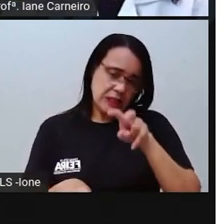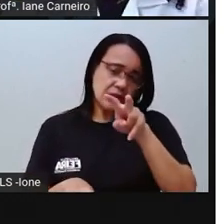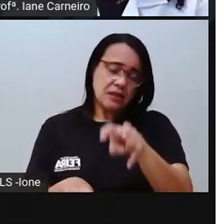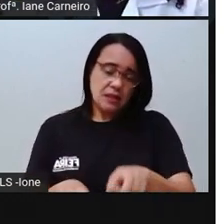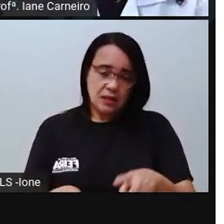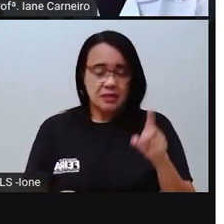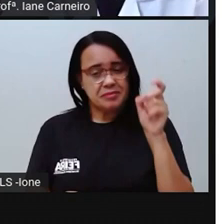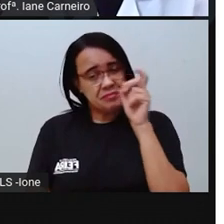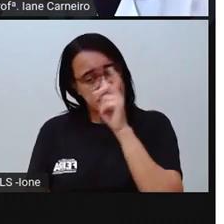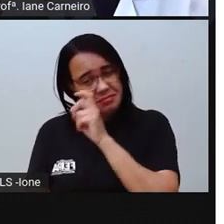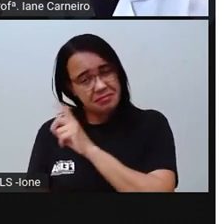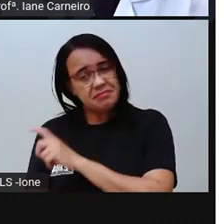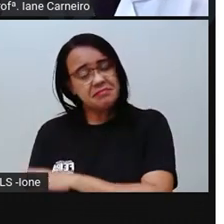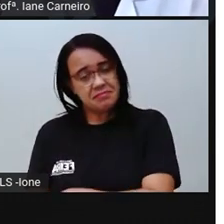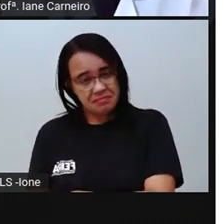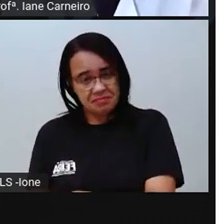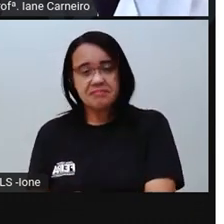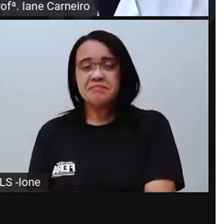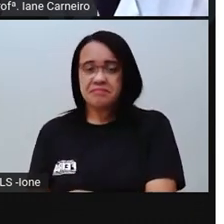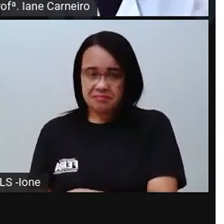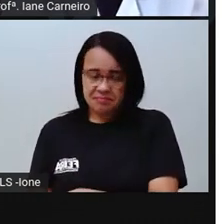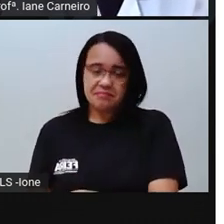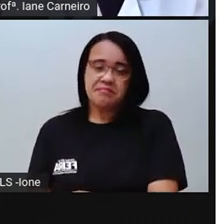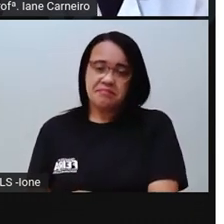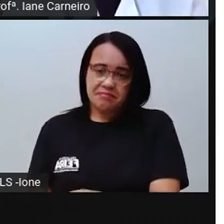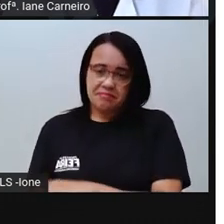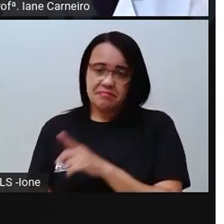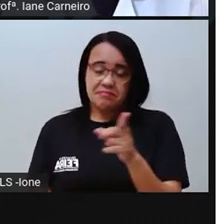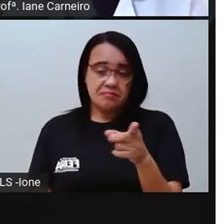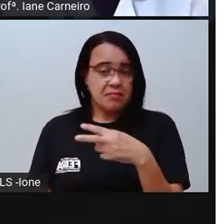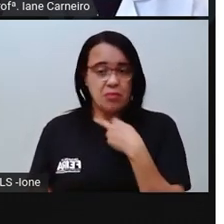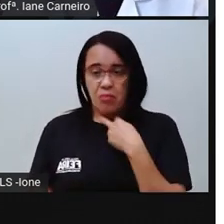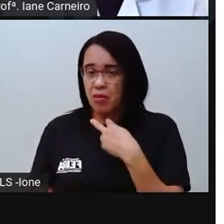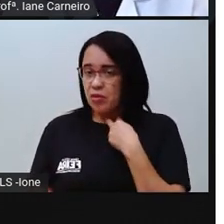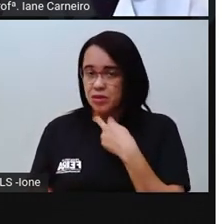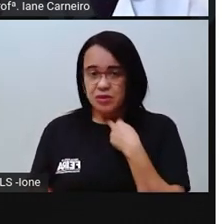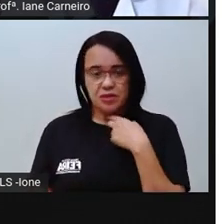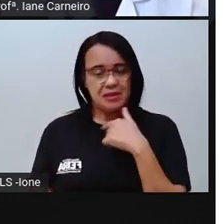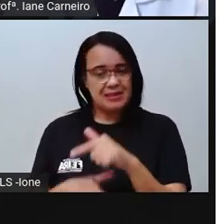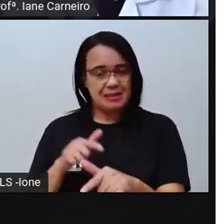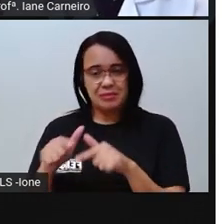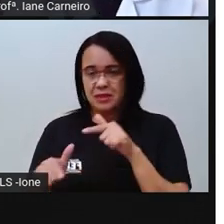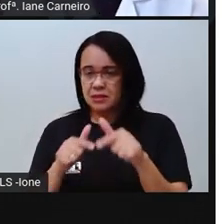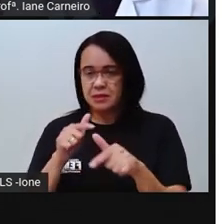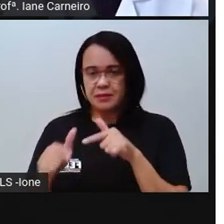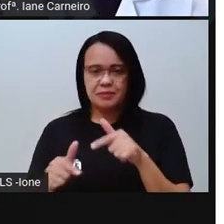precisam, né? Levar a criança. A a criança não pode pegar no pesado, não.